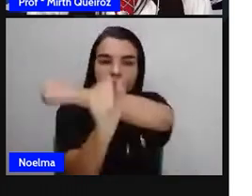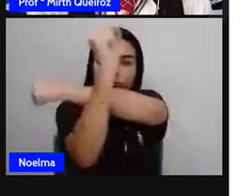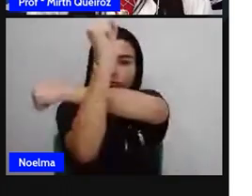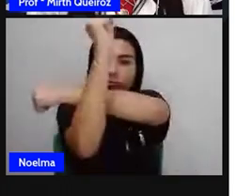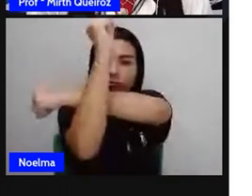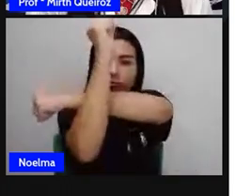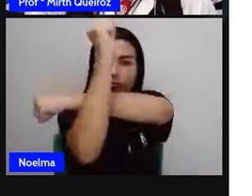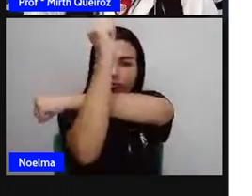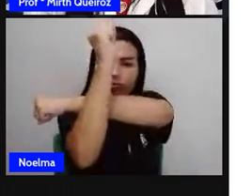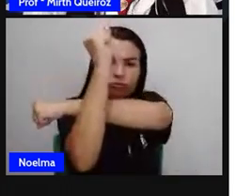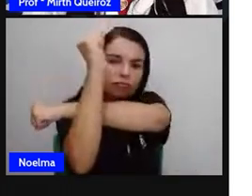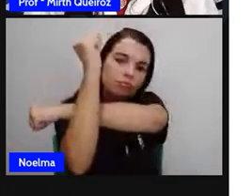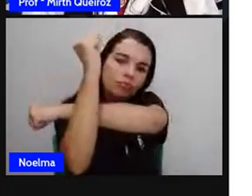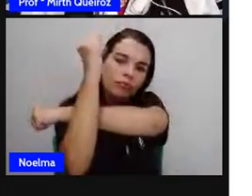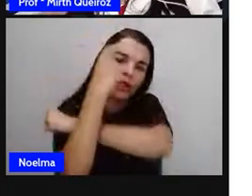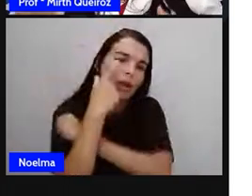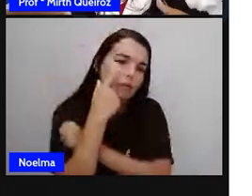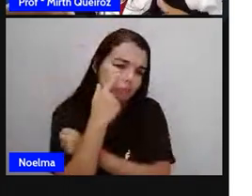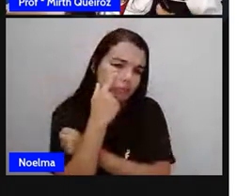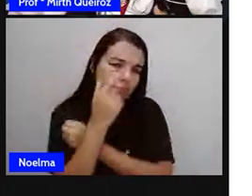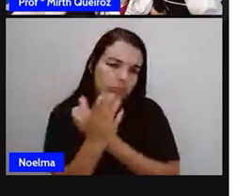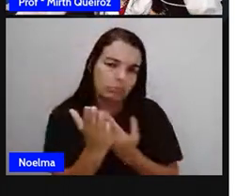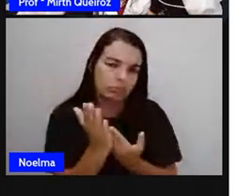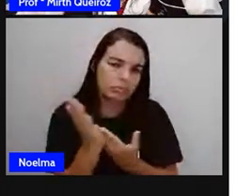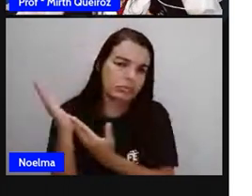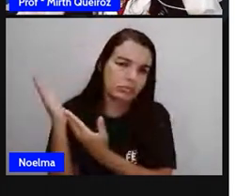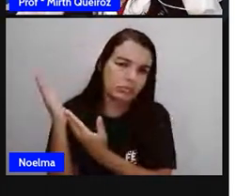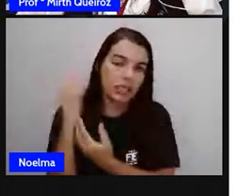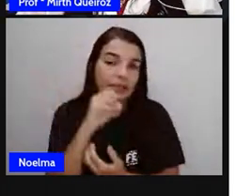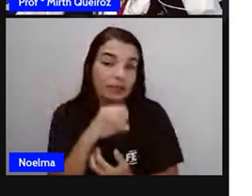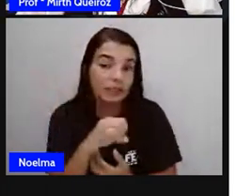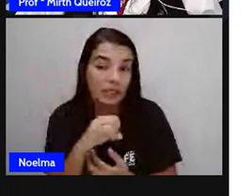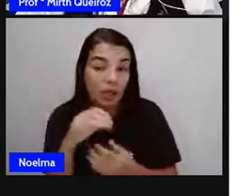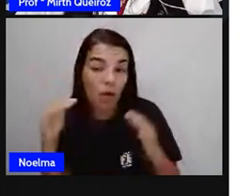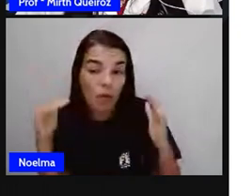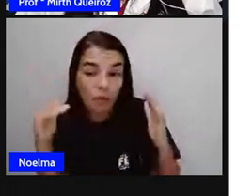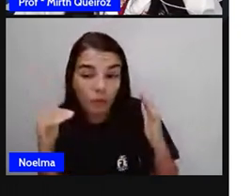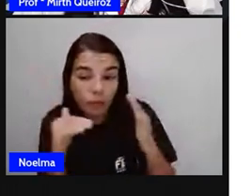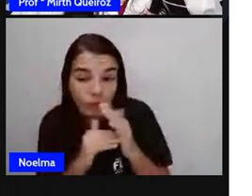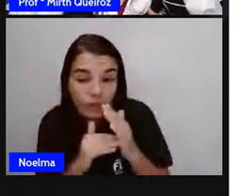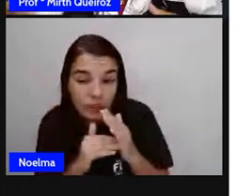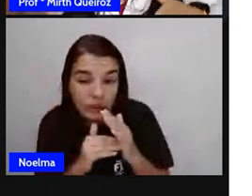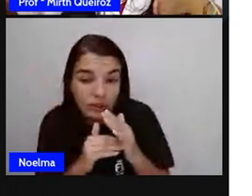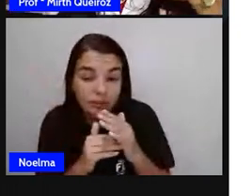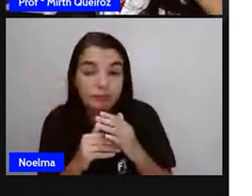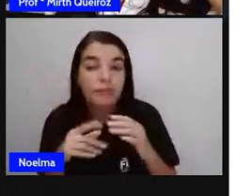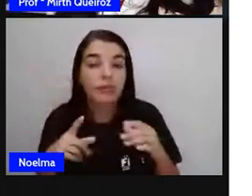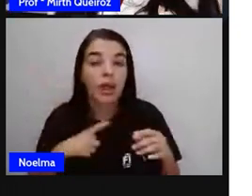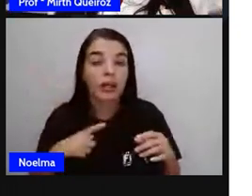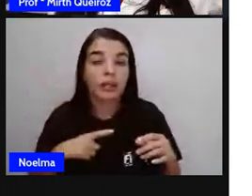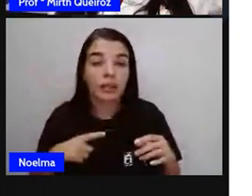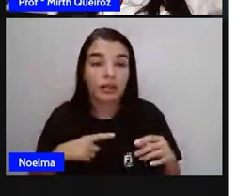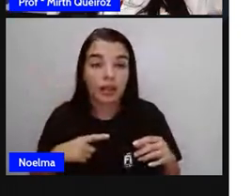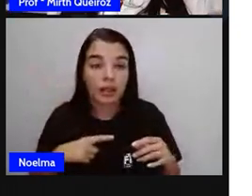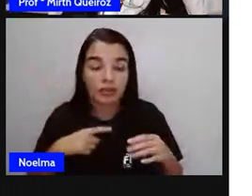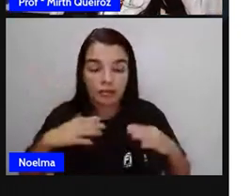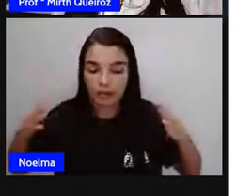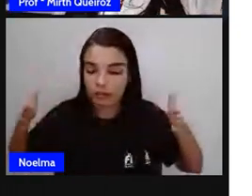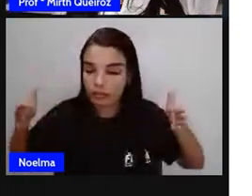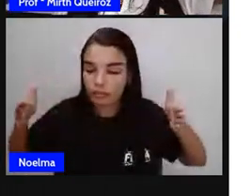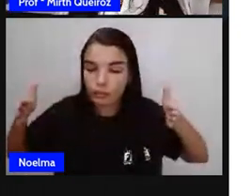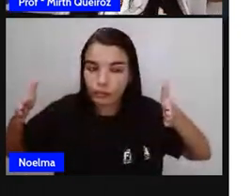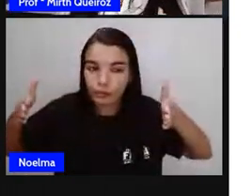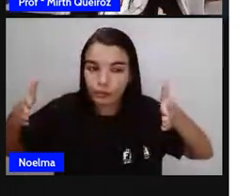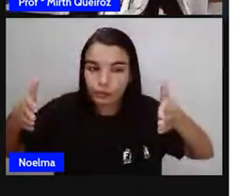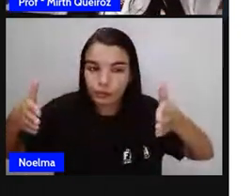perpendiculares. Por quê? Porque lá no finalzinho, aqui não mostra a rua toda. Mas vai ter um momento que elas vão